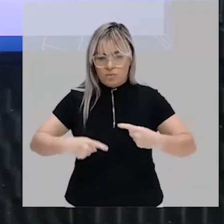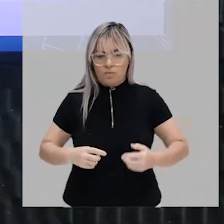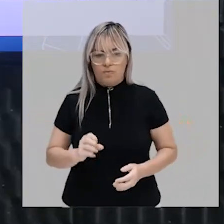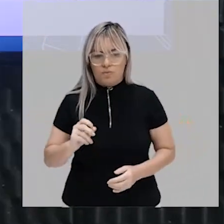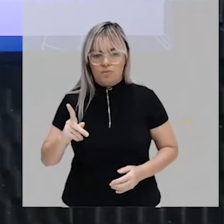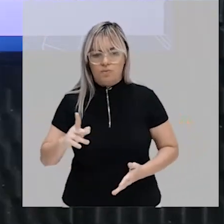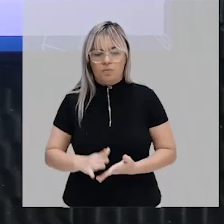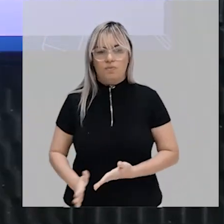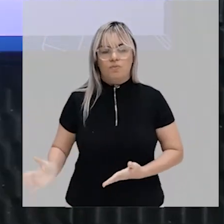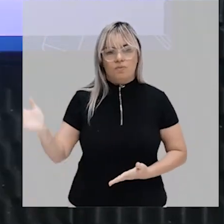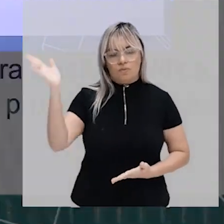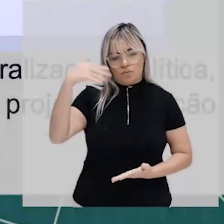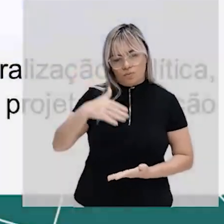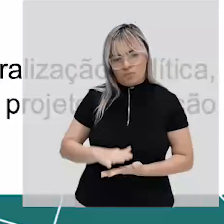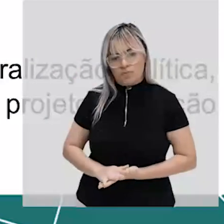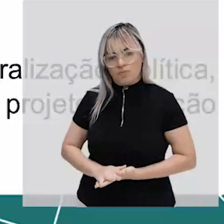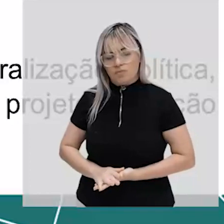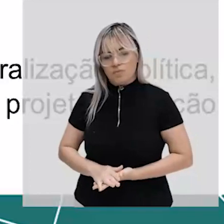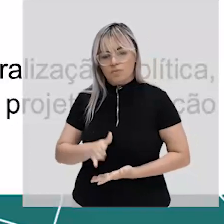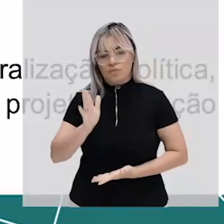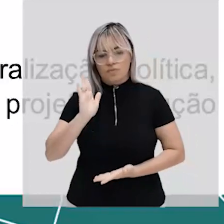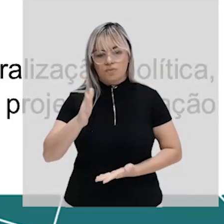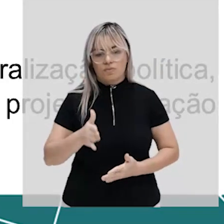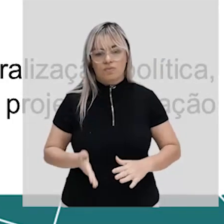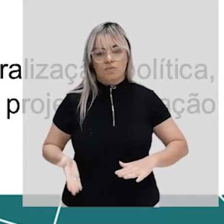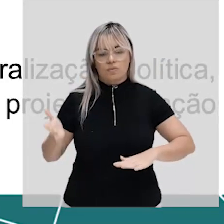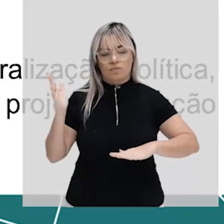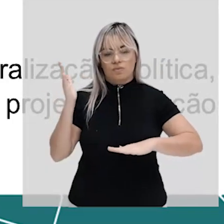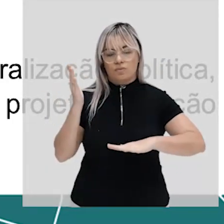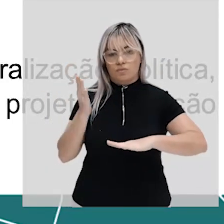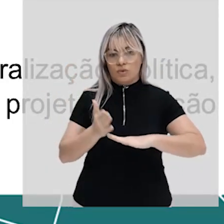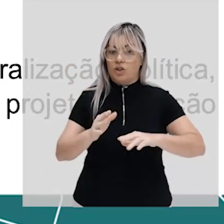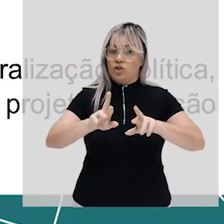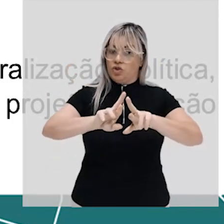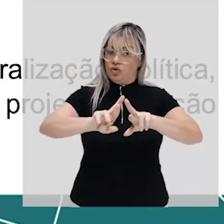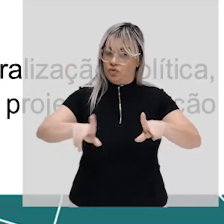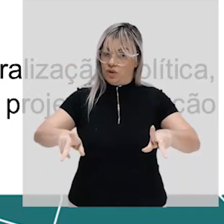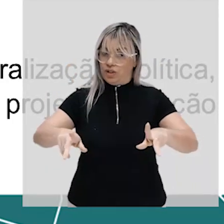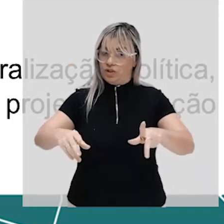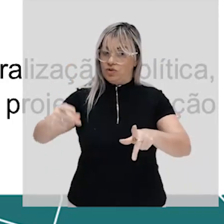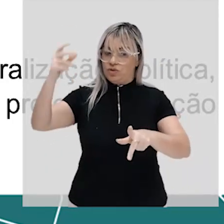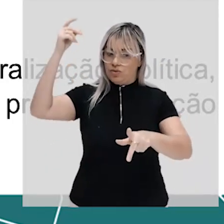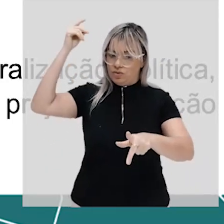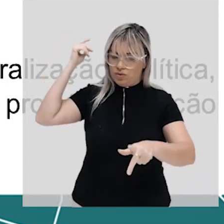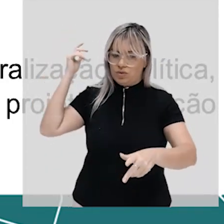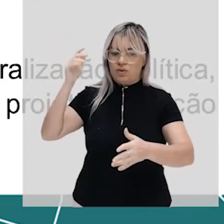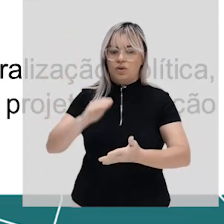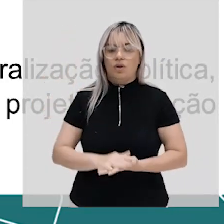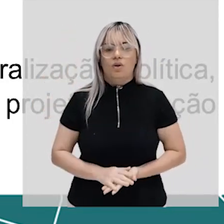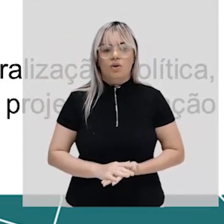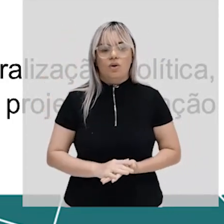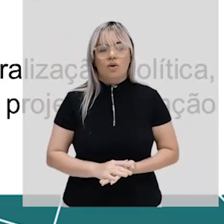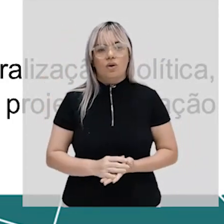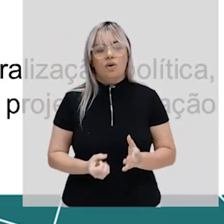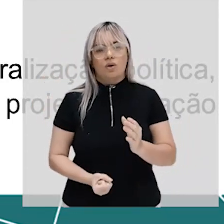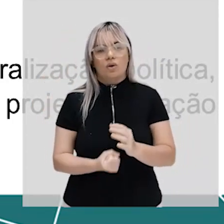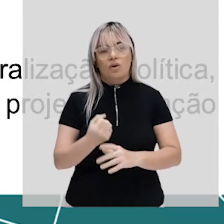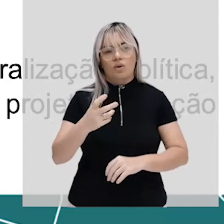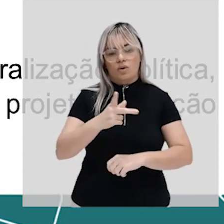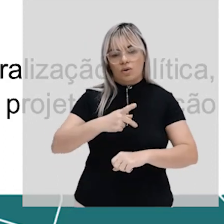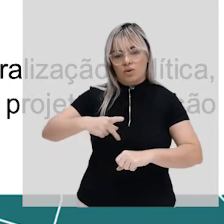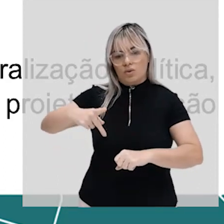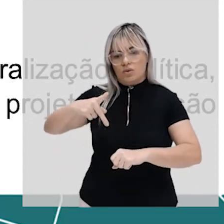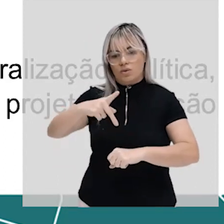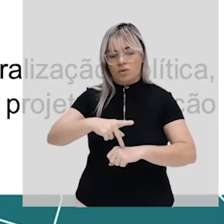já na modernidade diferente da antiguidade o Estado surge como um processo